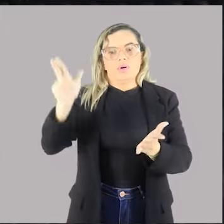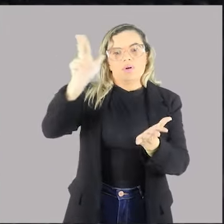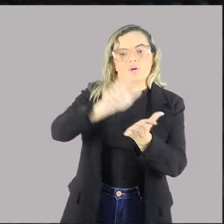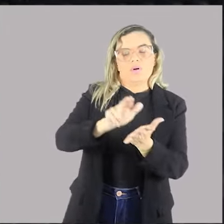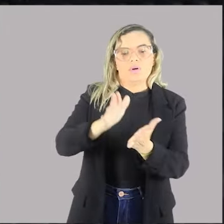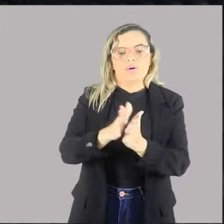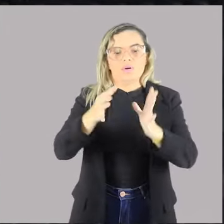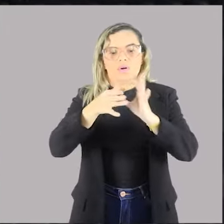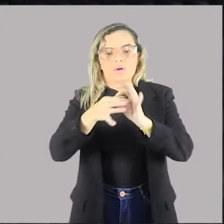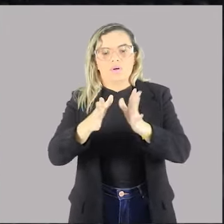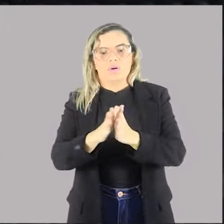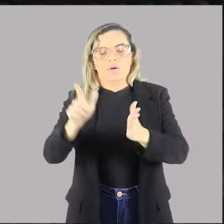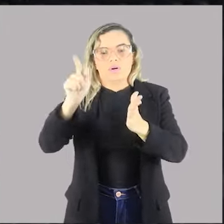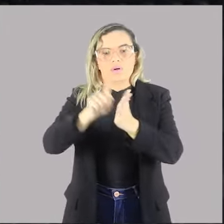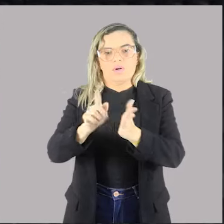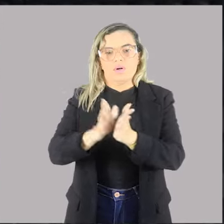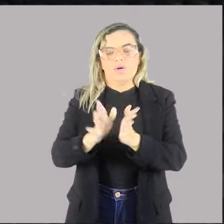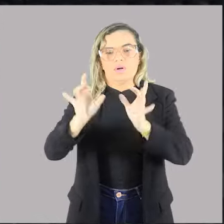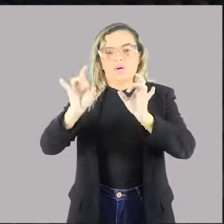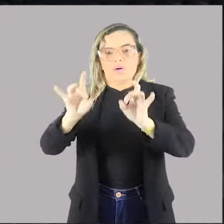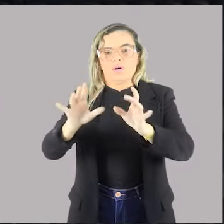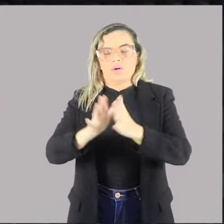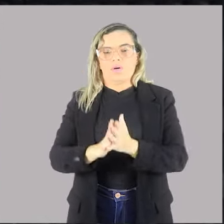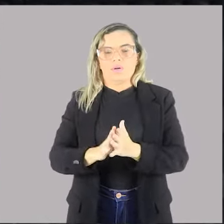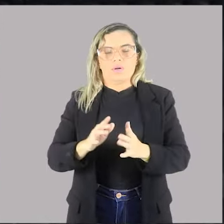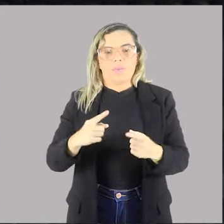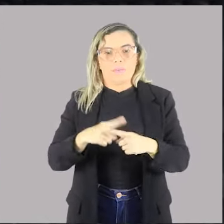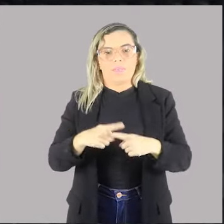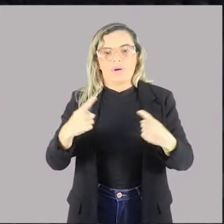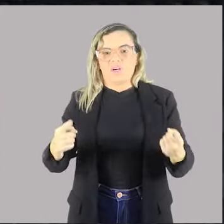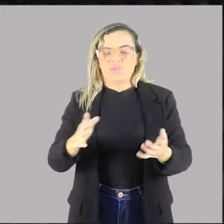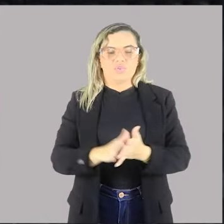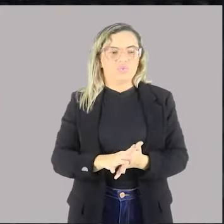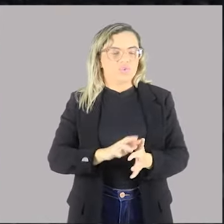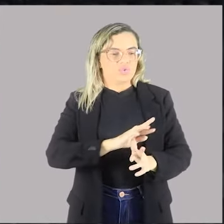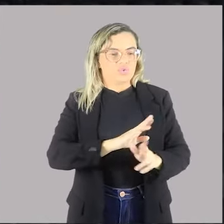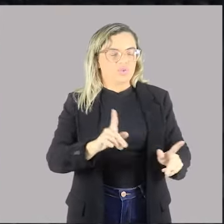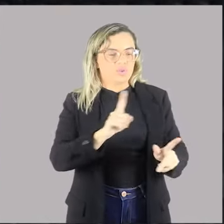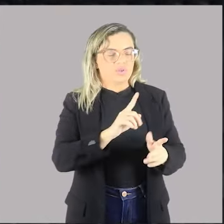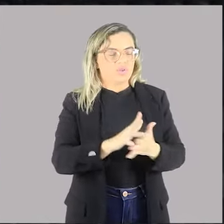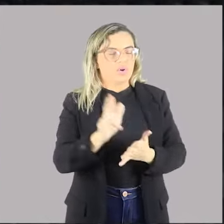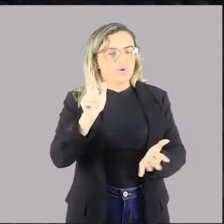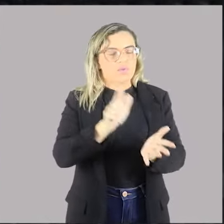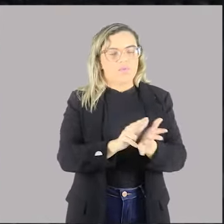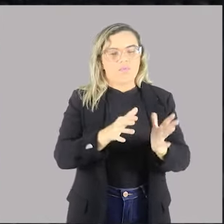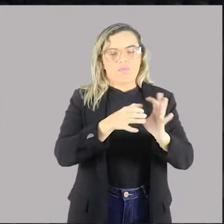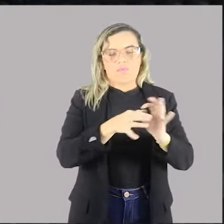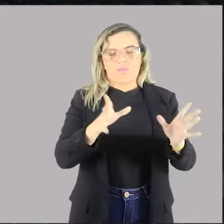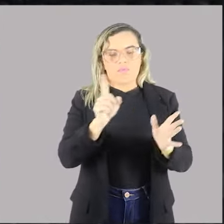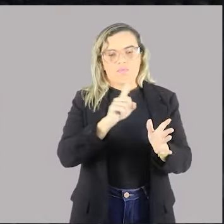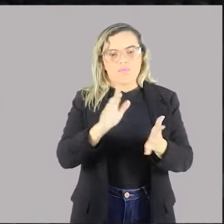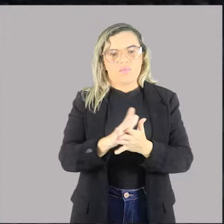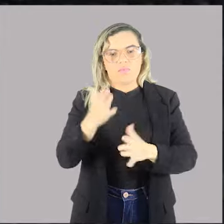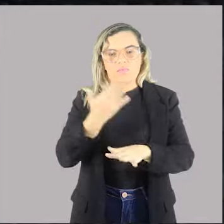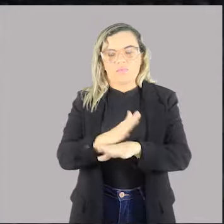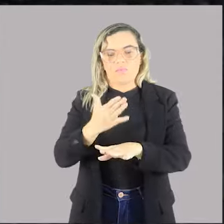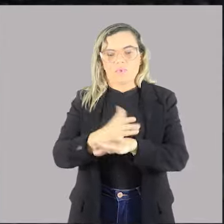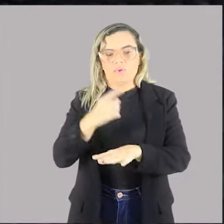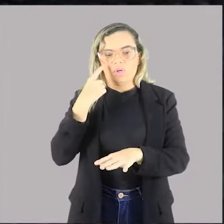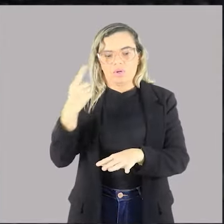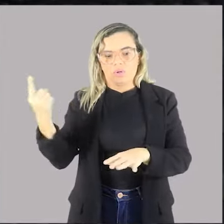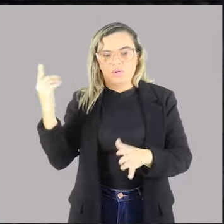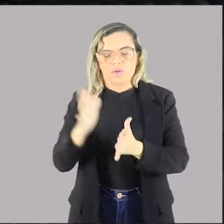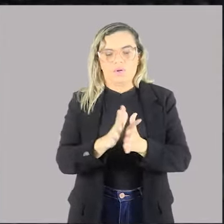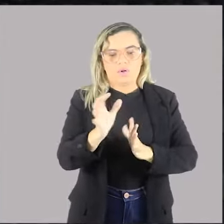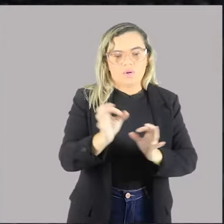seja, é uma exceção muito específica. De outra forma, regulamentos autônomos não podem ser exercidos, a não ser para